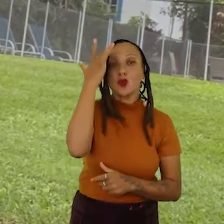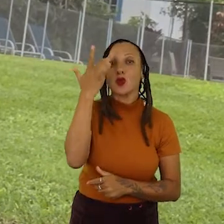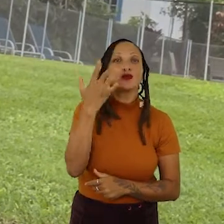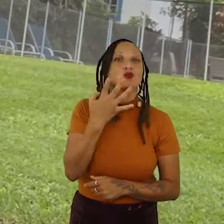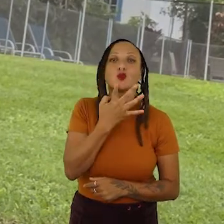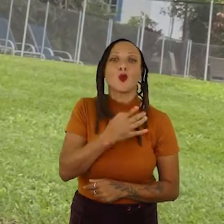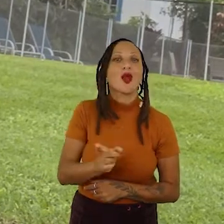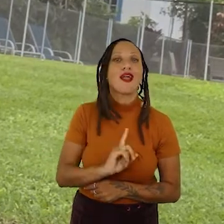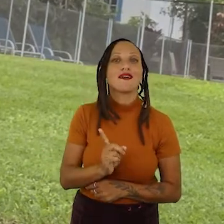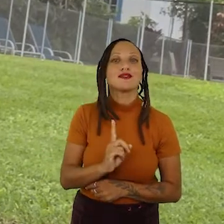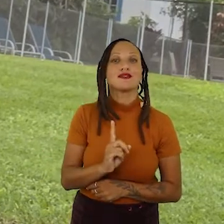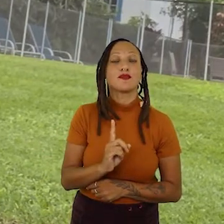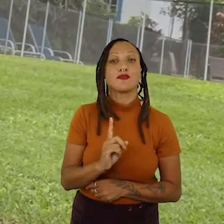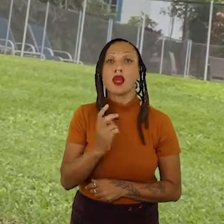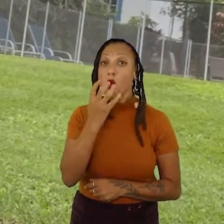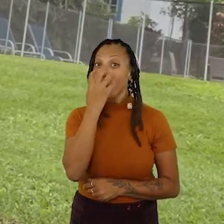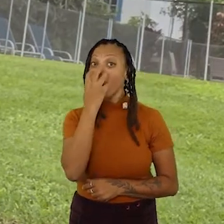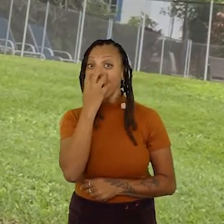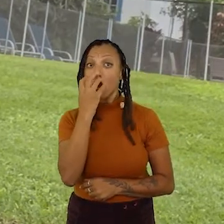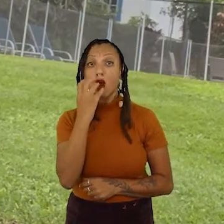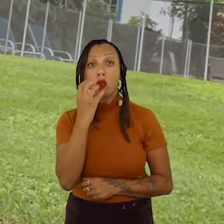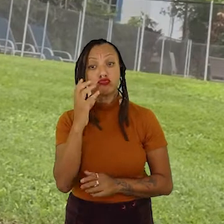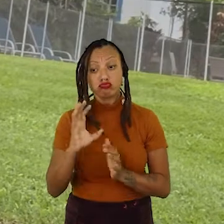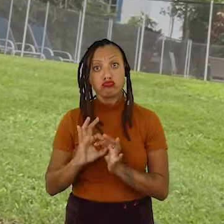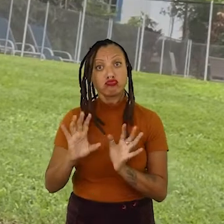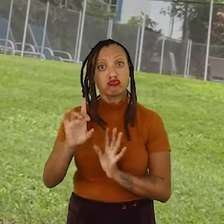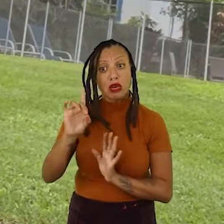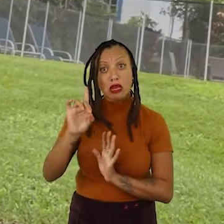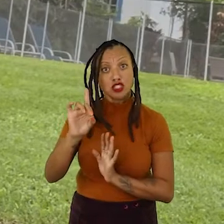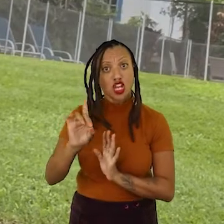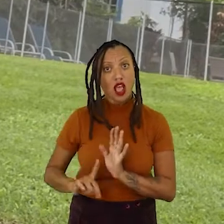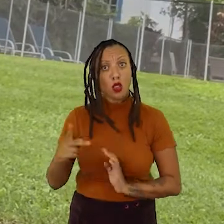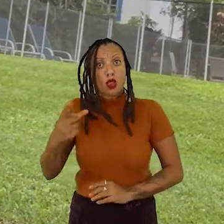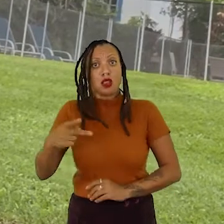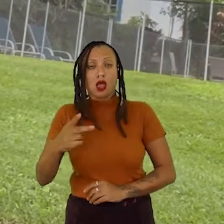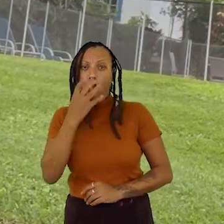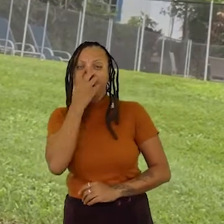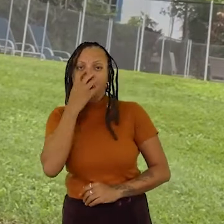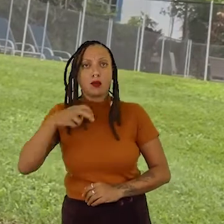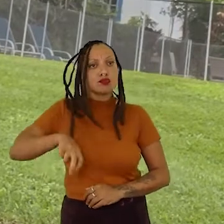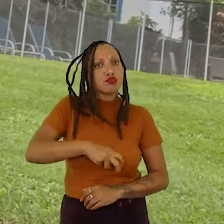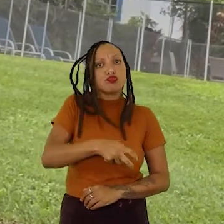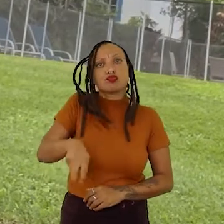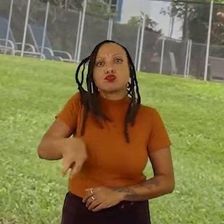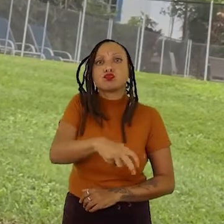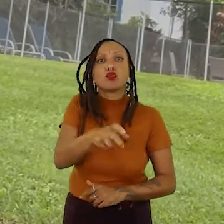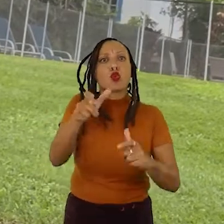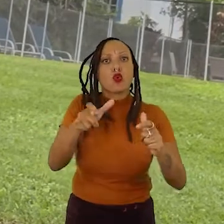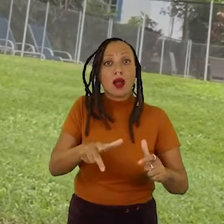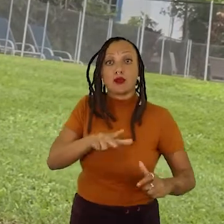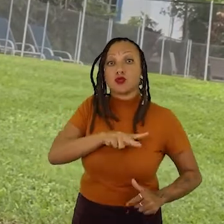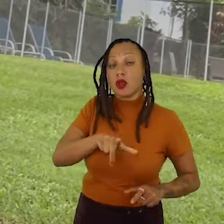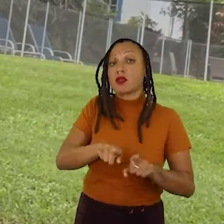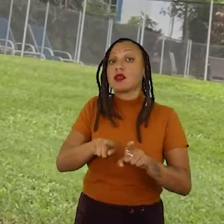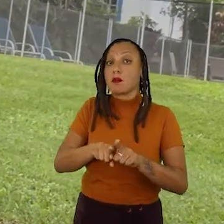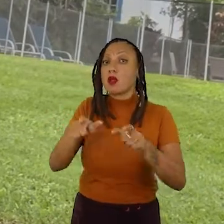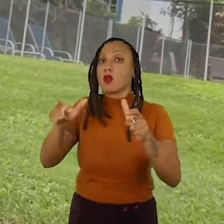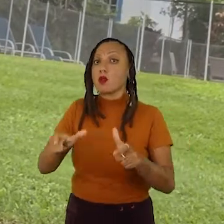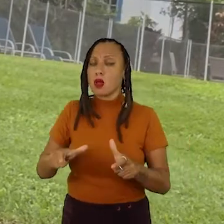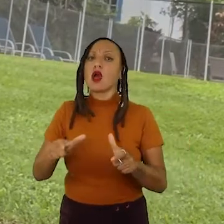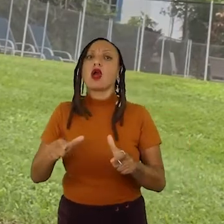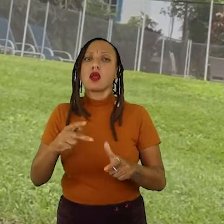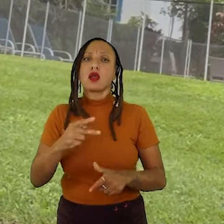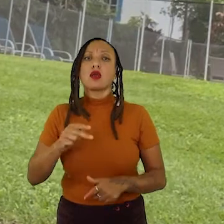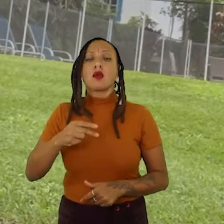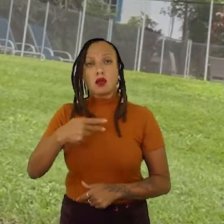conhecimento desse direito que o cão tem de ingressar aos locais públicos e privados. E no Museu Catavento nós